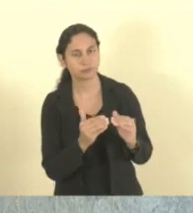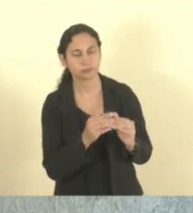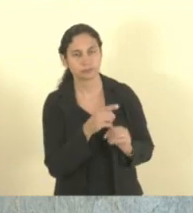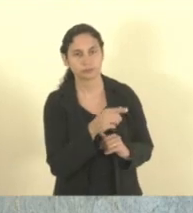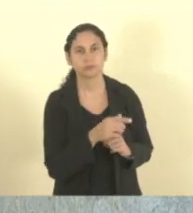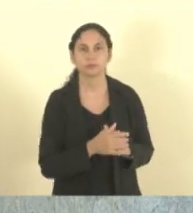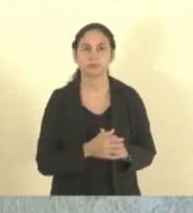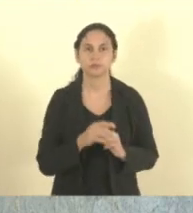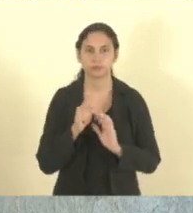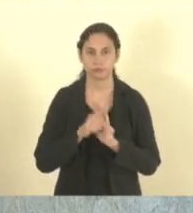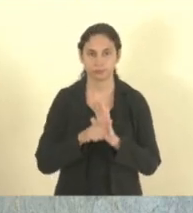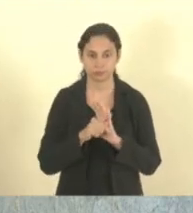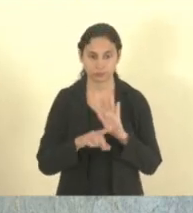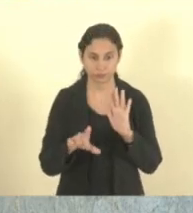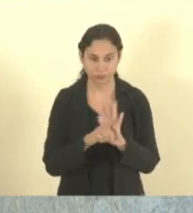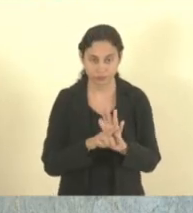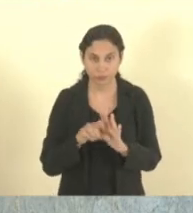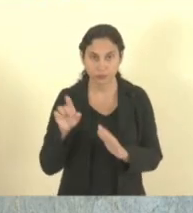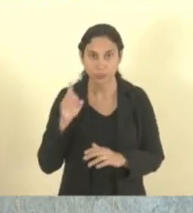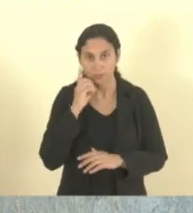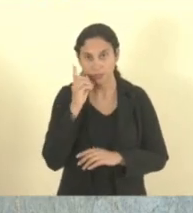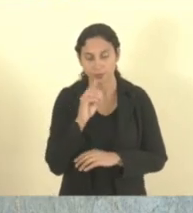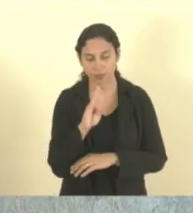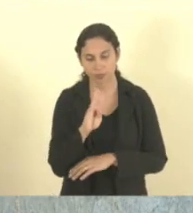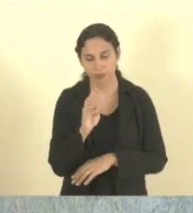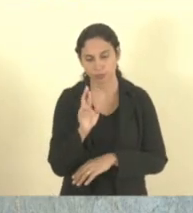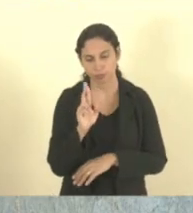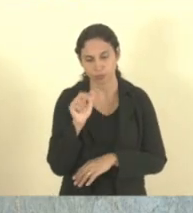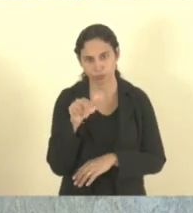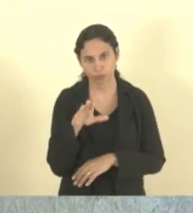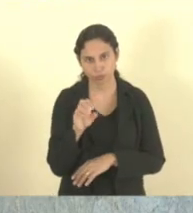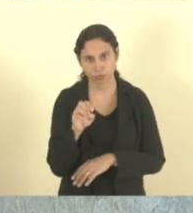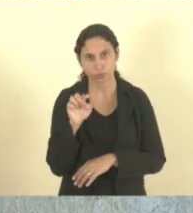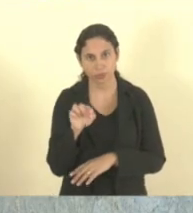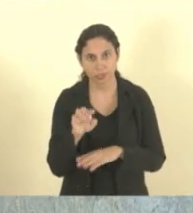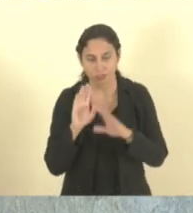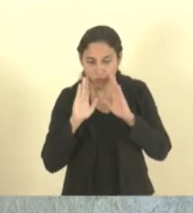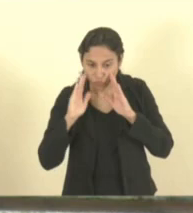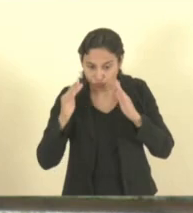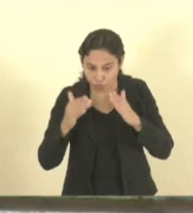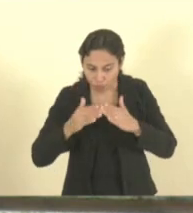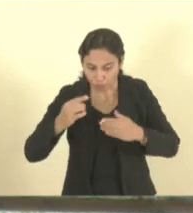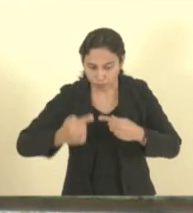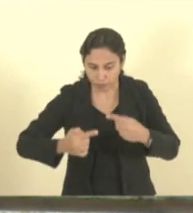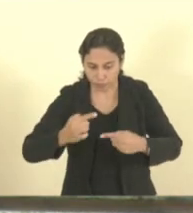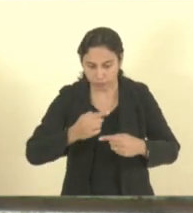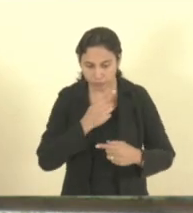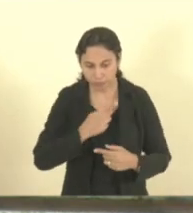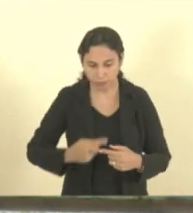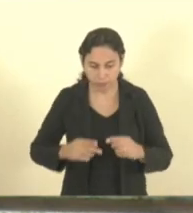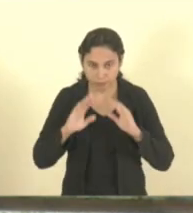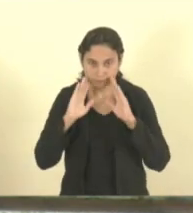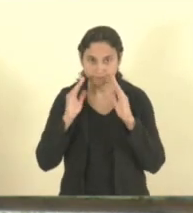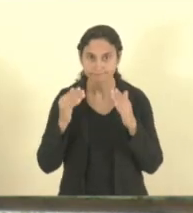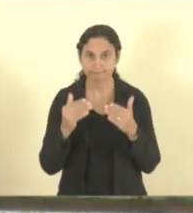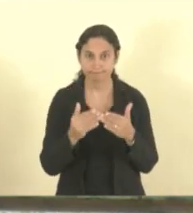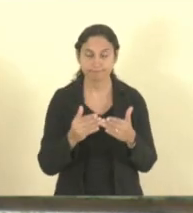o projeto do deputado Bruno, né? Isso. Cria uma política pública específica para uma